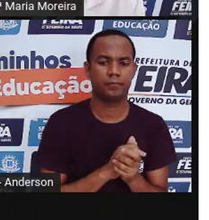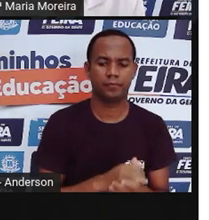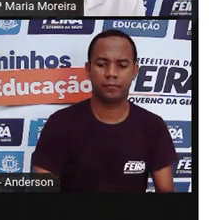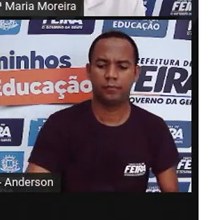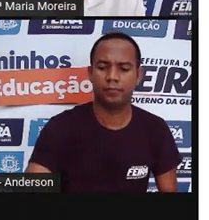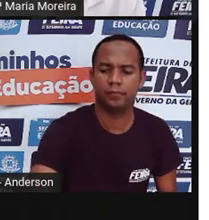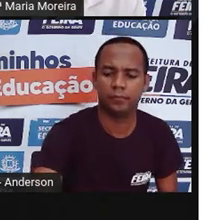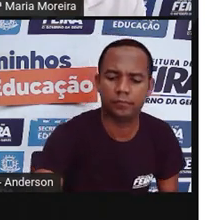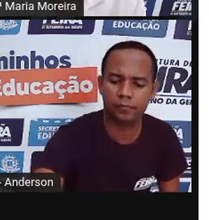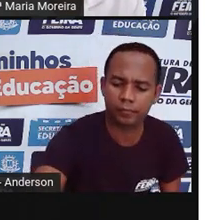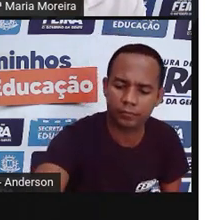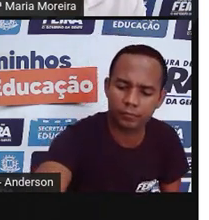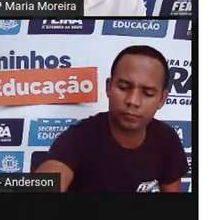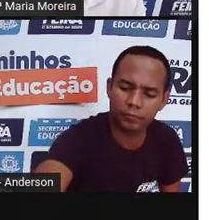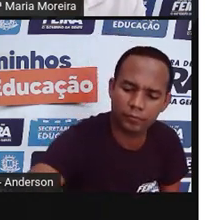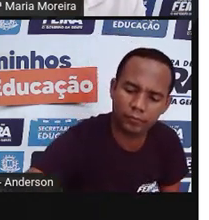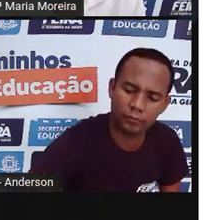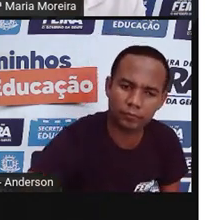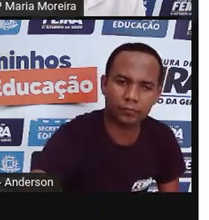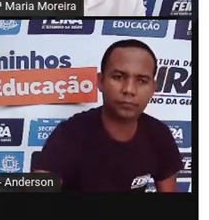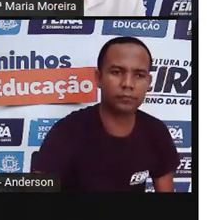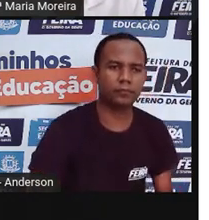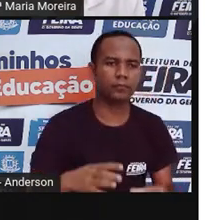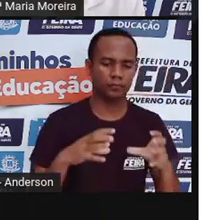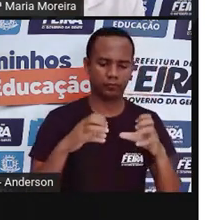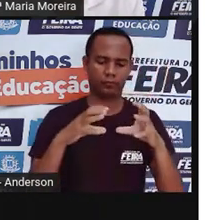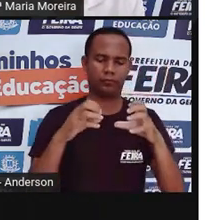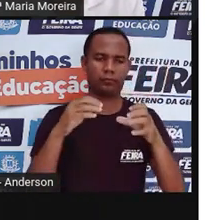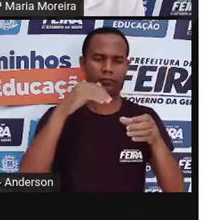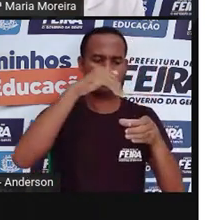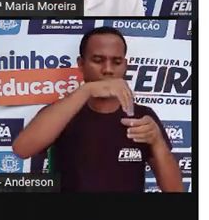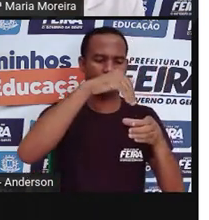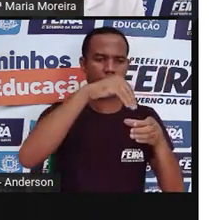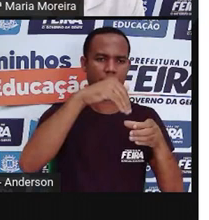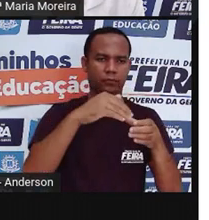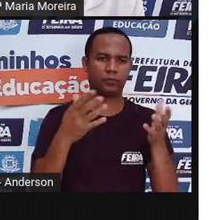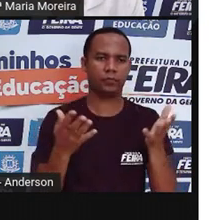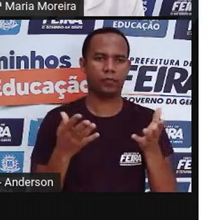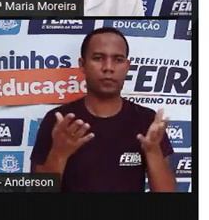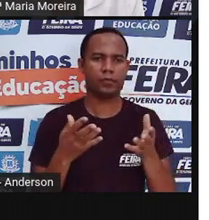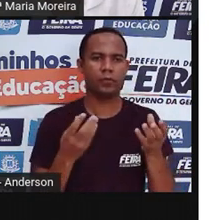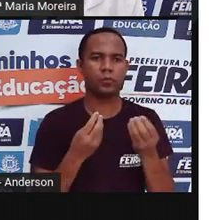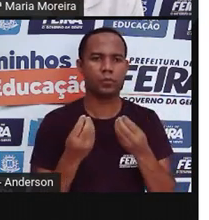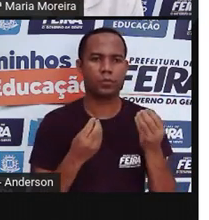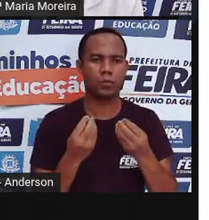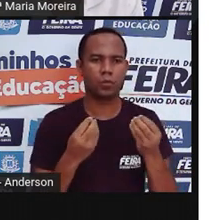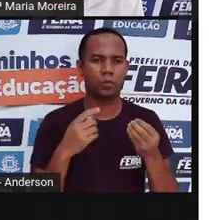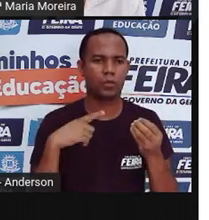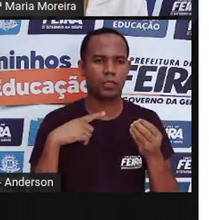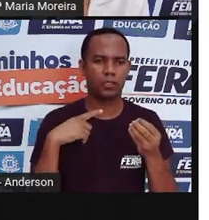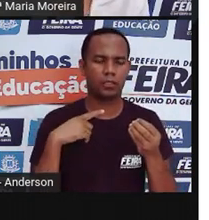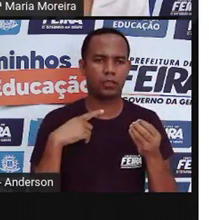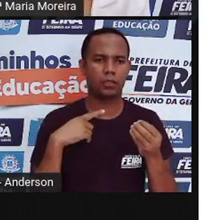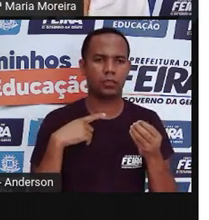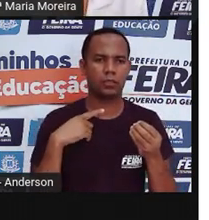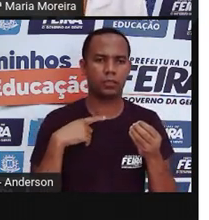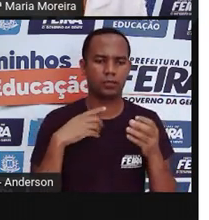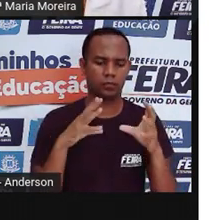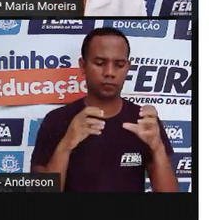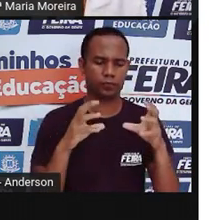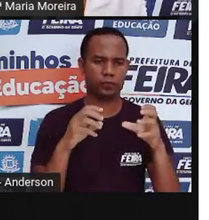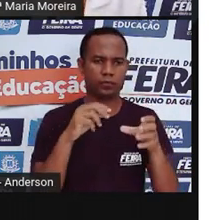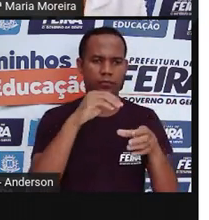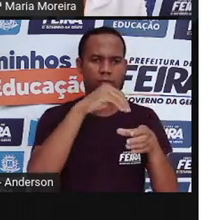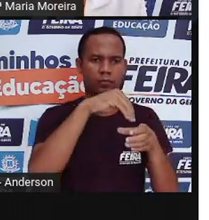Vamos aqui. Bom, o enchimento, né, padrão do mercado hoje é a fibra atóxica, né? Que é essa fibra aqui que a Pró